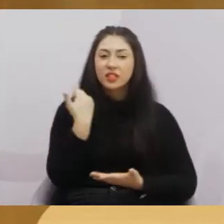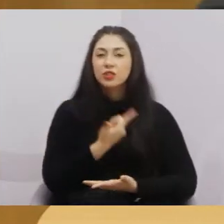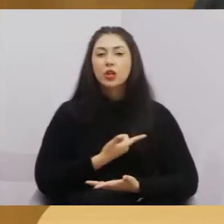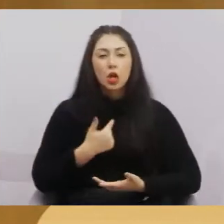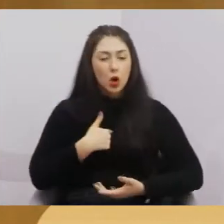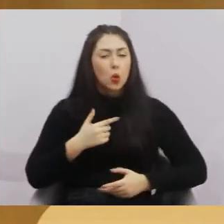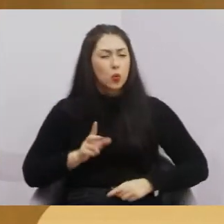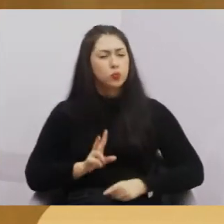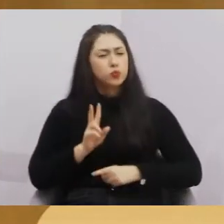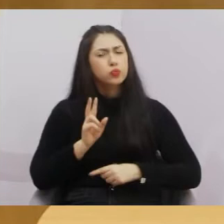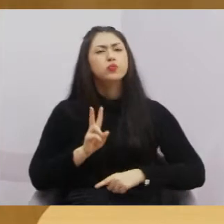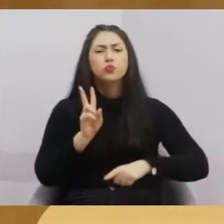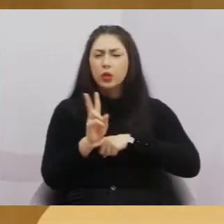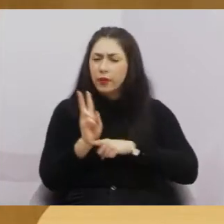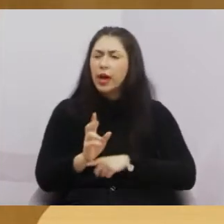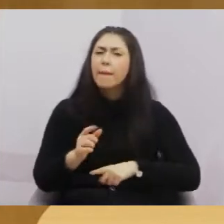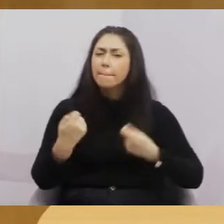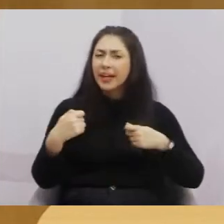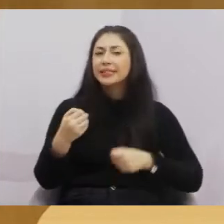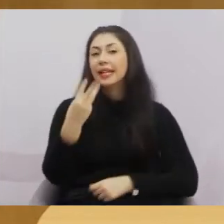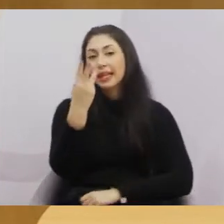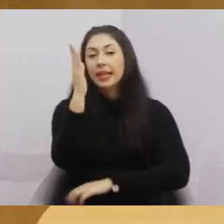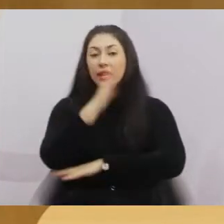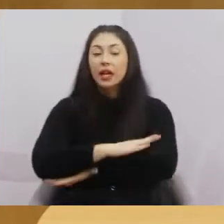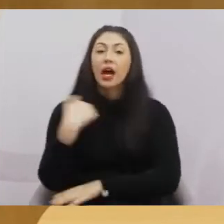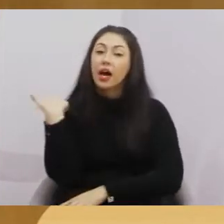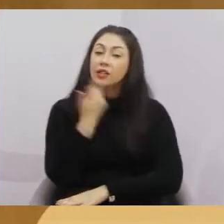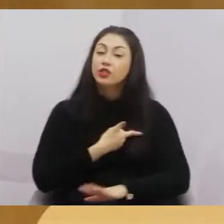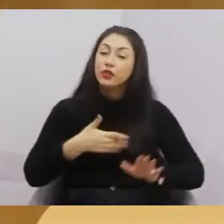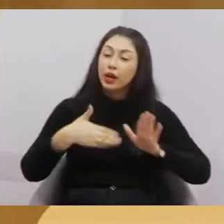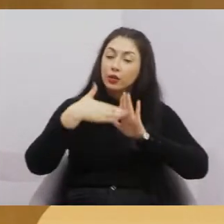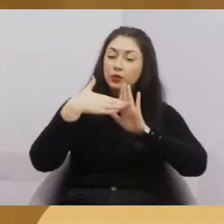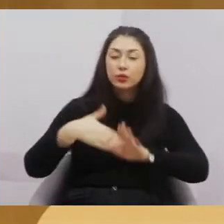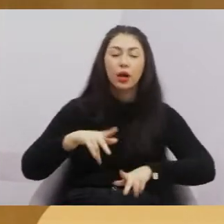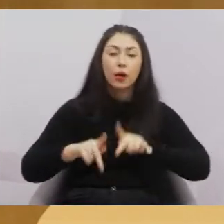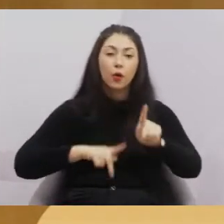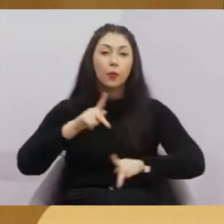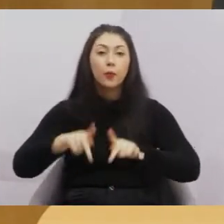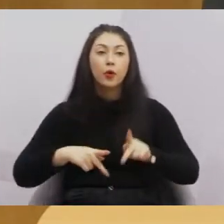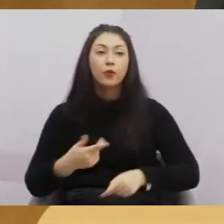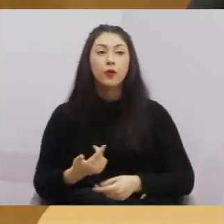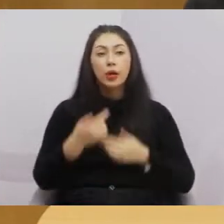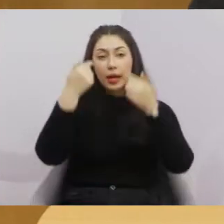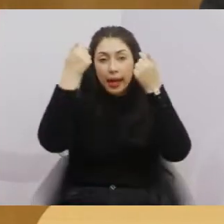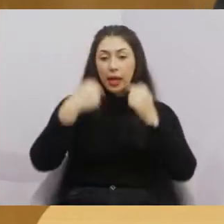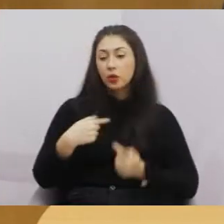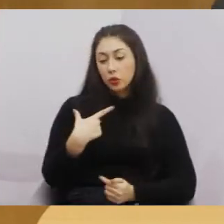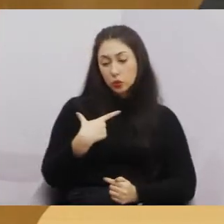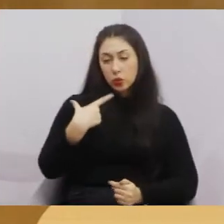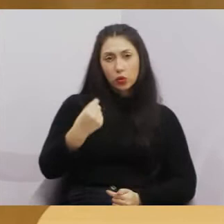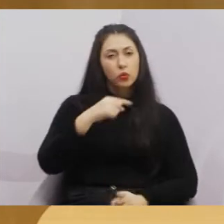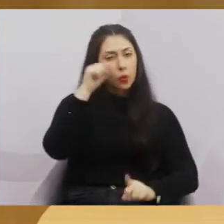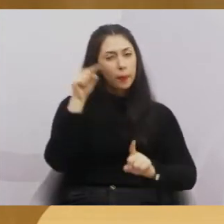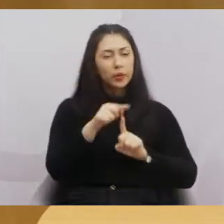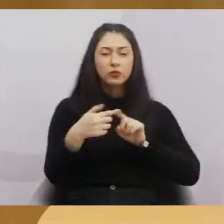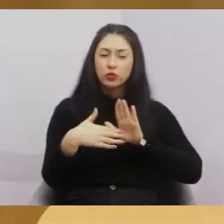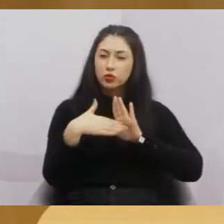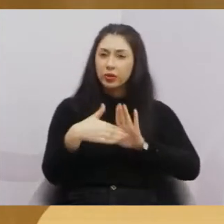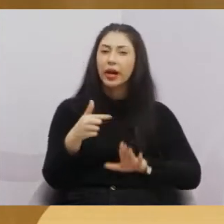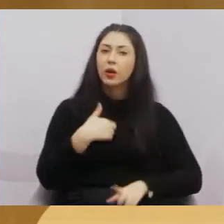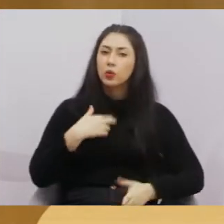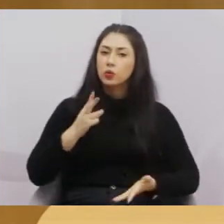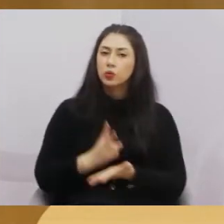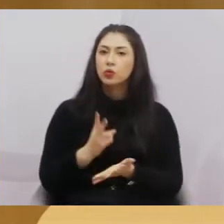eu defendo que tem que ser às 15 horas, porque nós vamos atender o povo e a população, e esse vereador foi eleito para isso e vou continuar